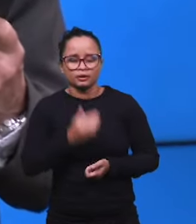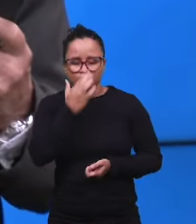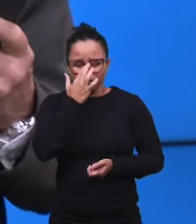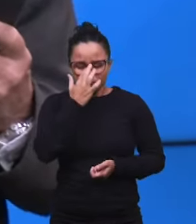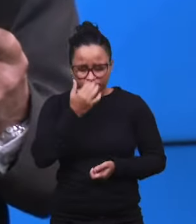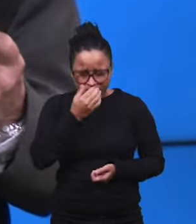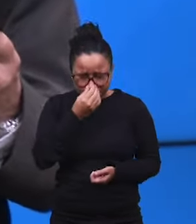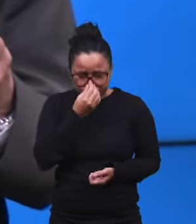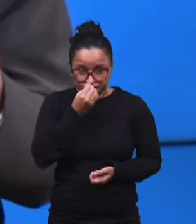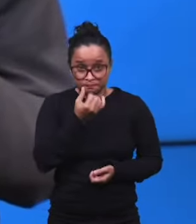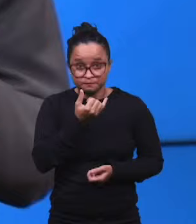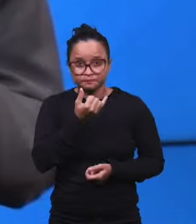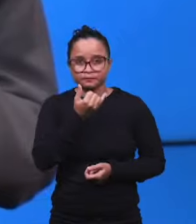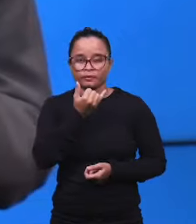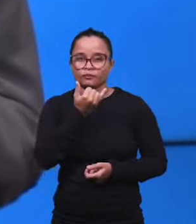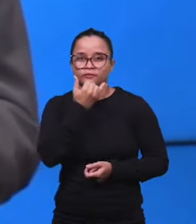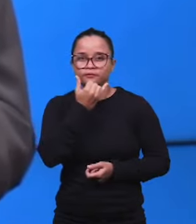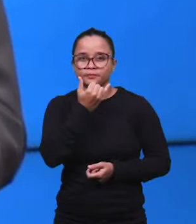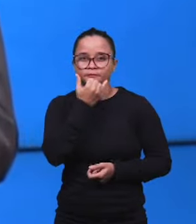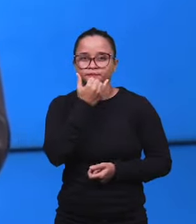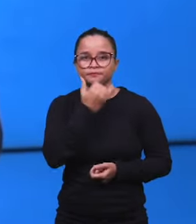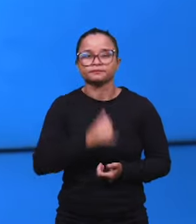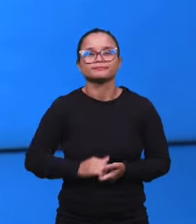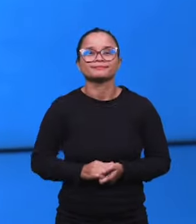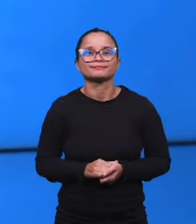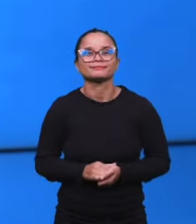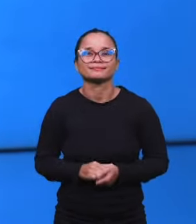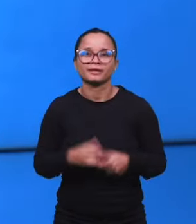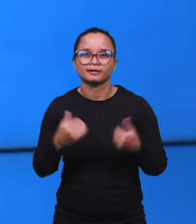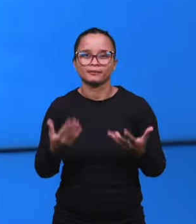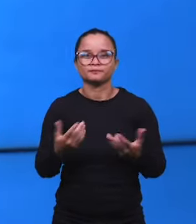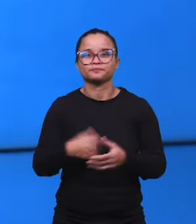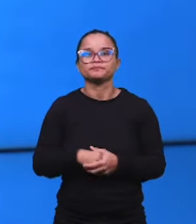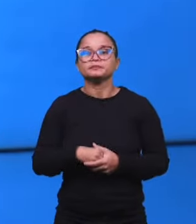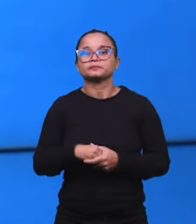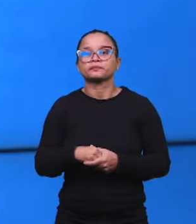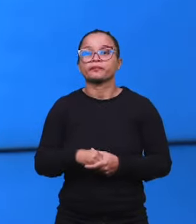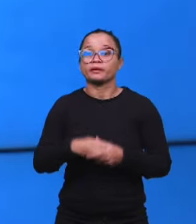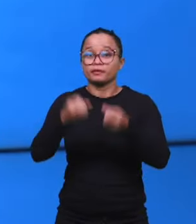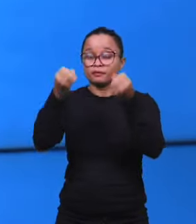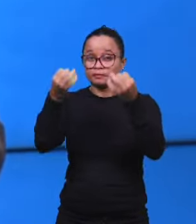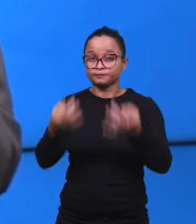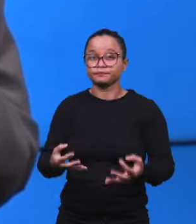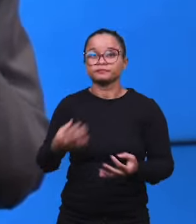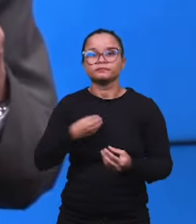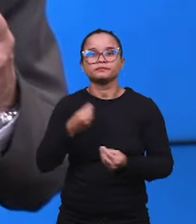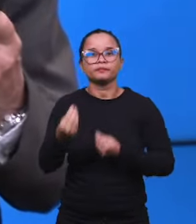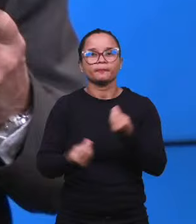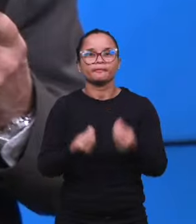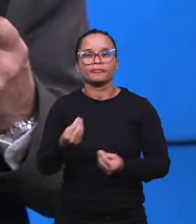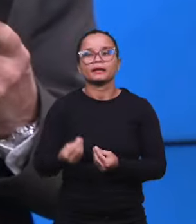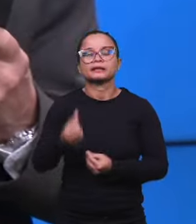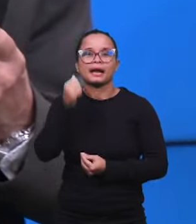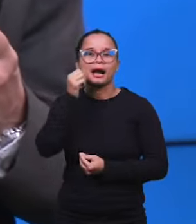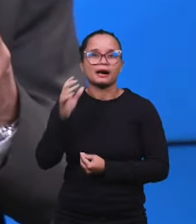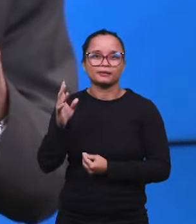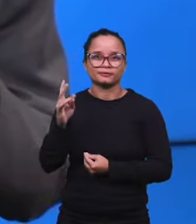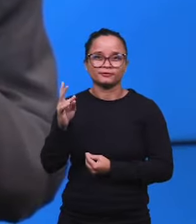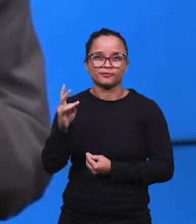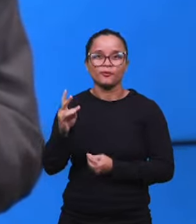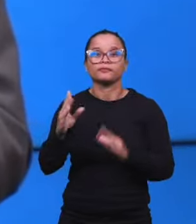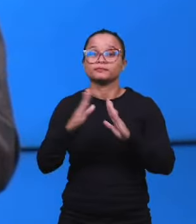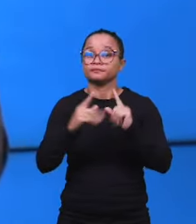respondendo a pergunta que lhe foi feita, né? Nós estamos publicando apenas a resposta. Ele disse que as grandes riquezas descritas pela noiva e a igreja fiel